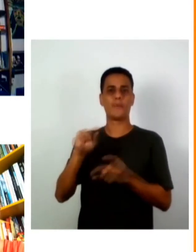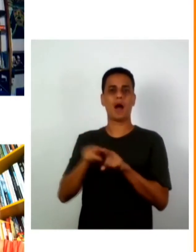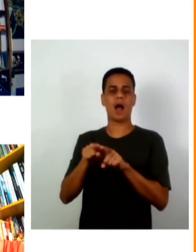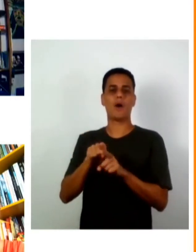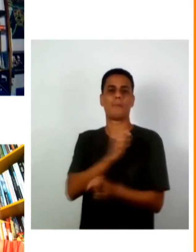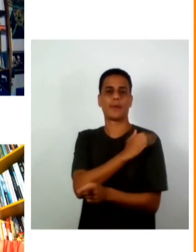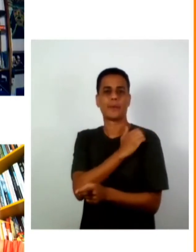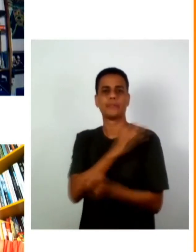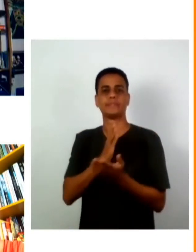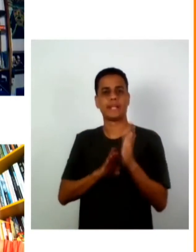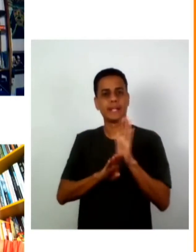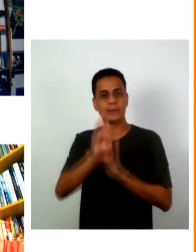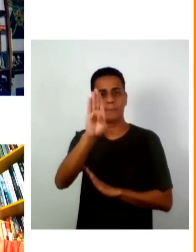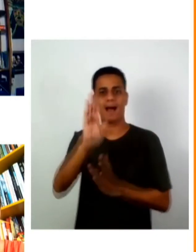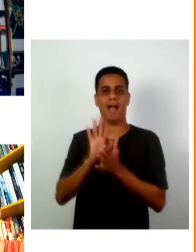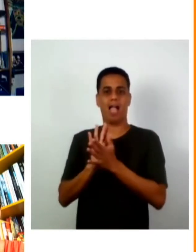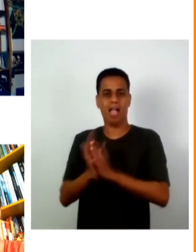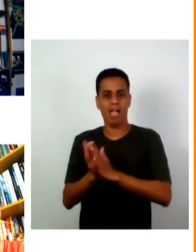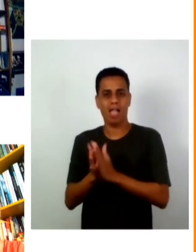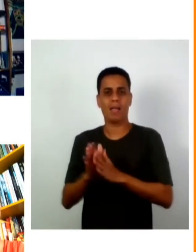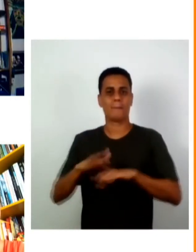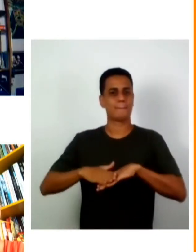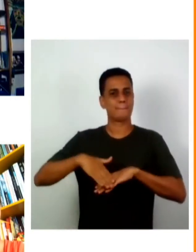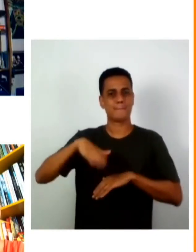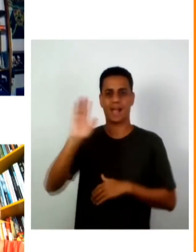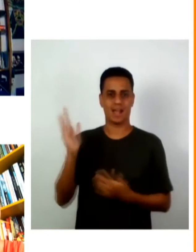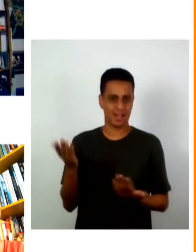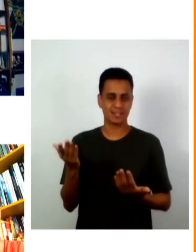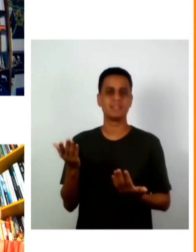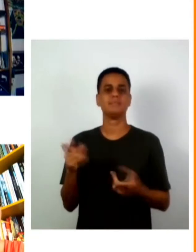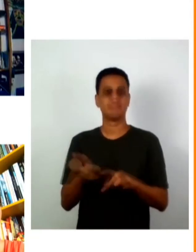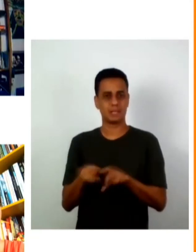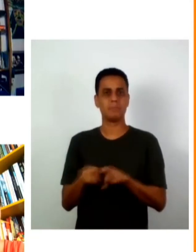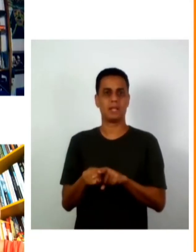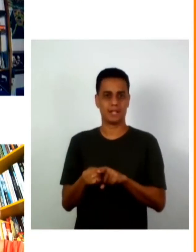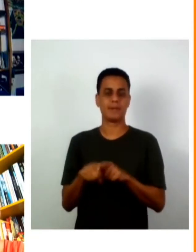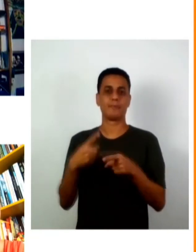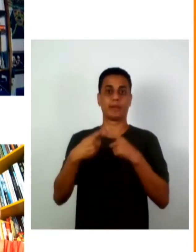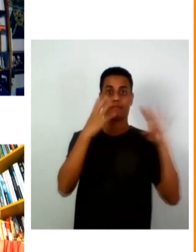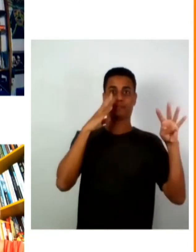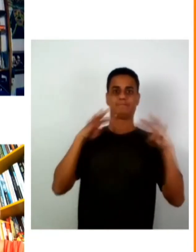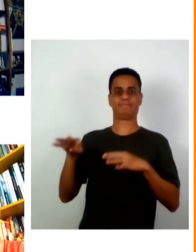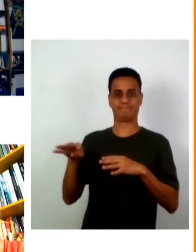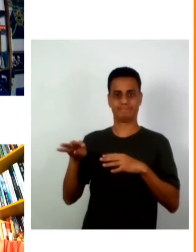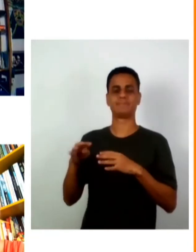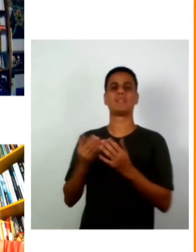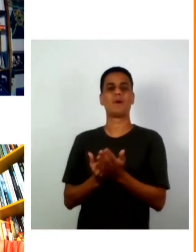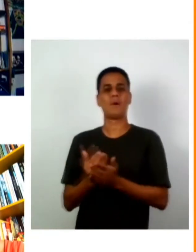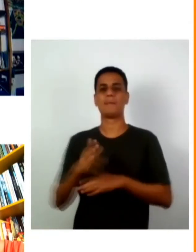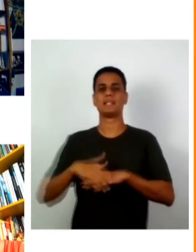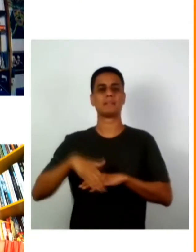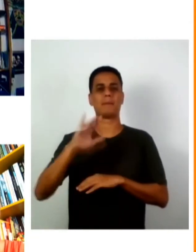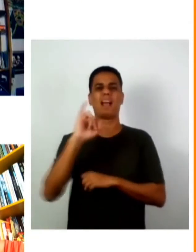acontecendo então você vê muito mais pessoas muito mais processos de discriminação na internet